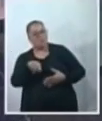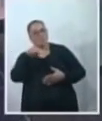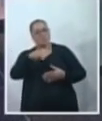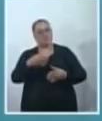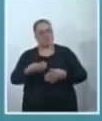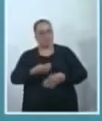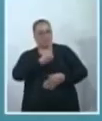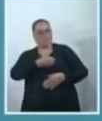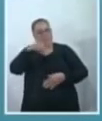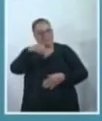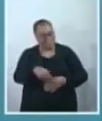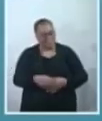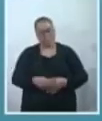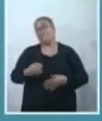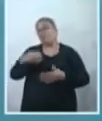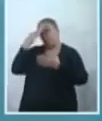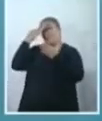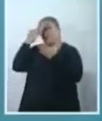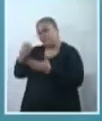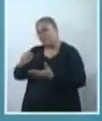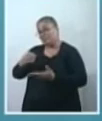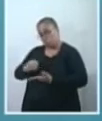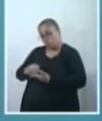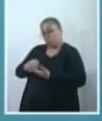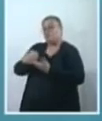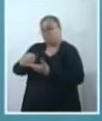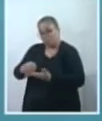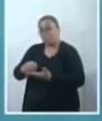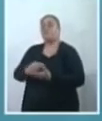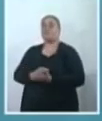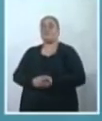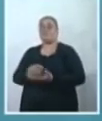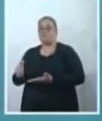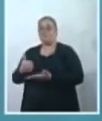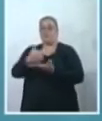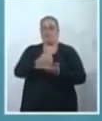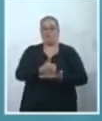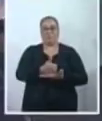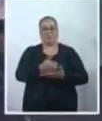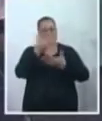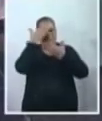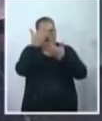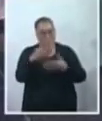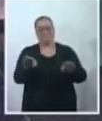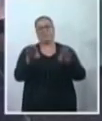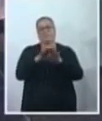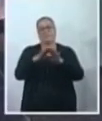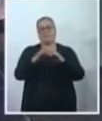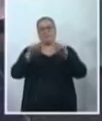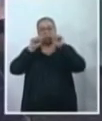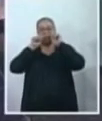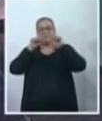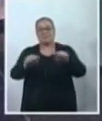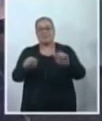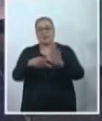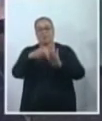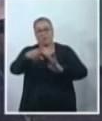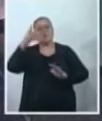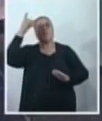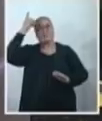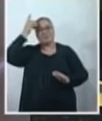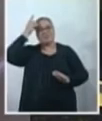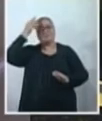vereadora. Eu que agradeço. Contem com a gente, contem com o nosso mandato. Nós agradecemos também a assessoria da vereadora Dandara